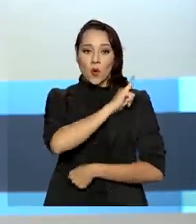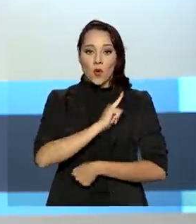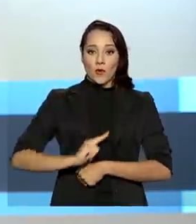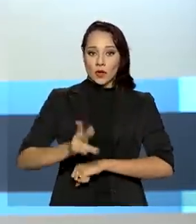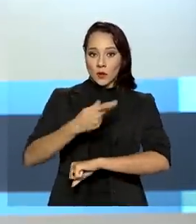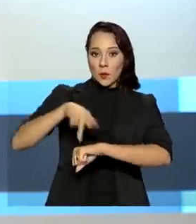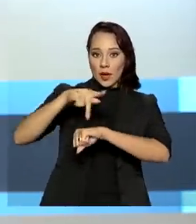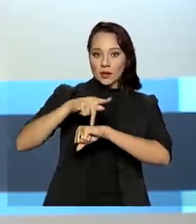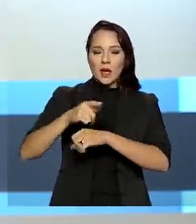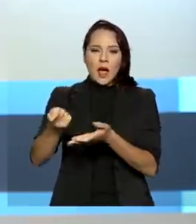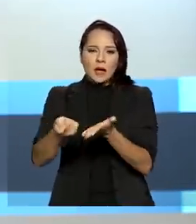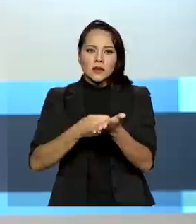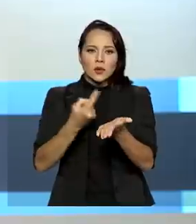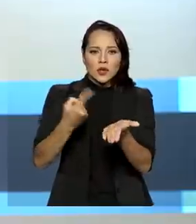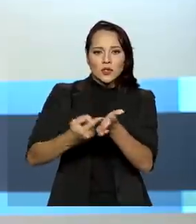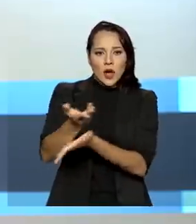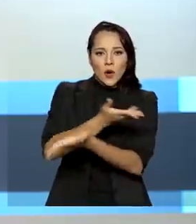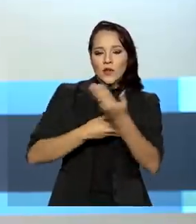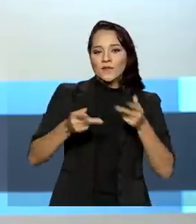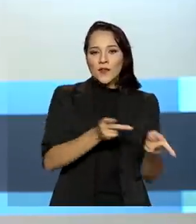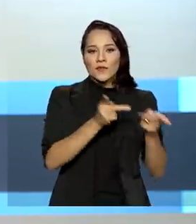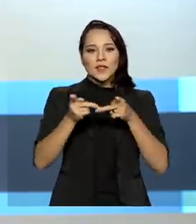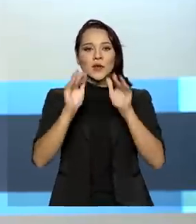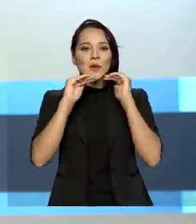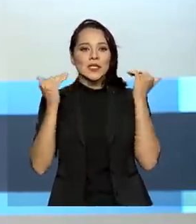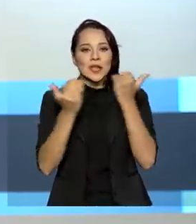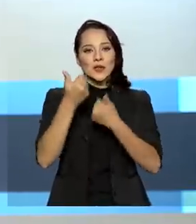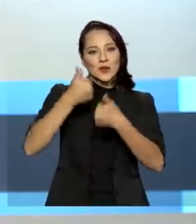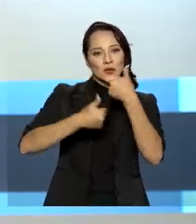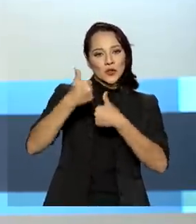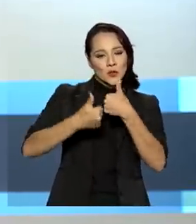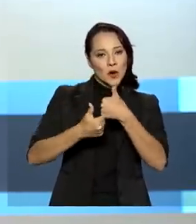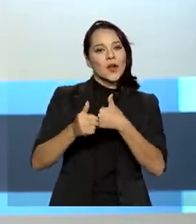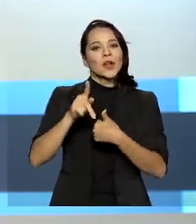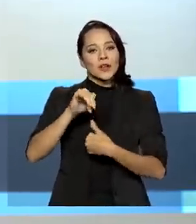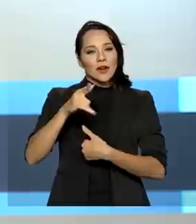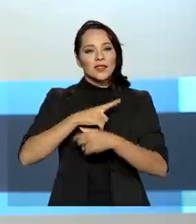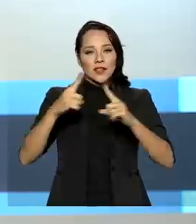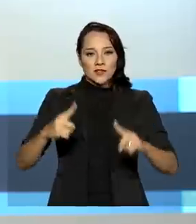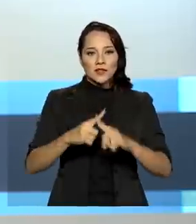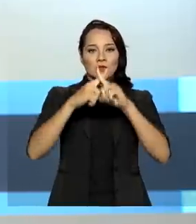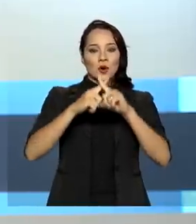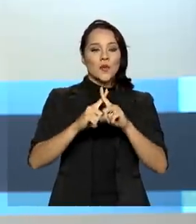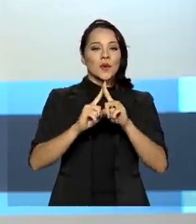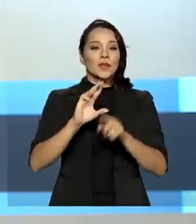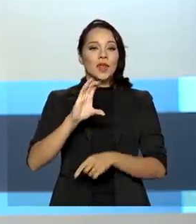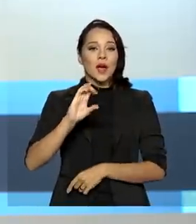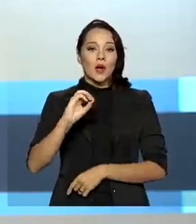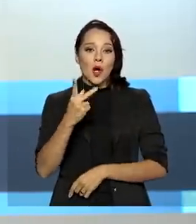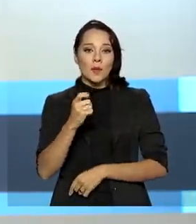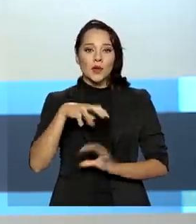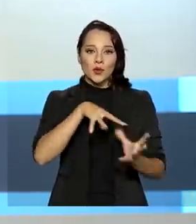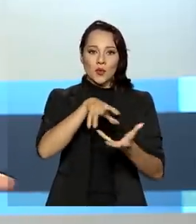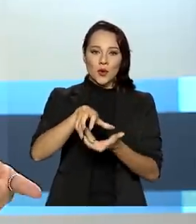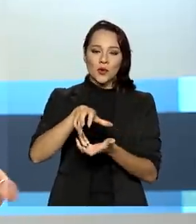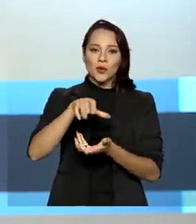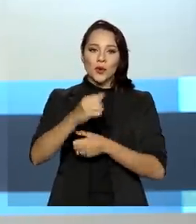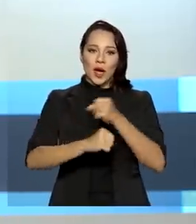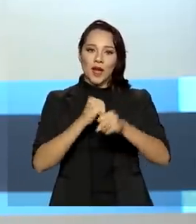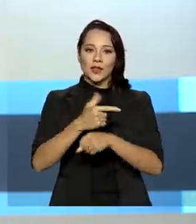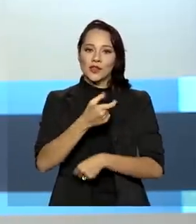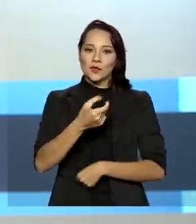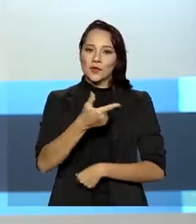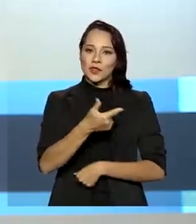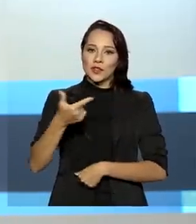do país, assinatura de acordos e visita ao estádio de futebol, onde será disputada a final da Copa do Mundo do Catar em